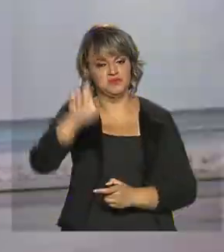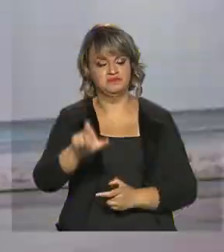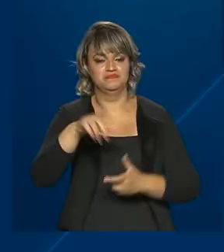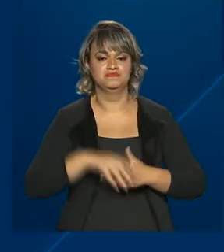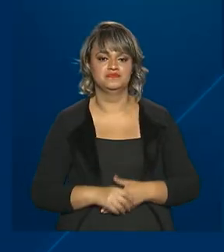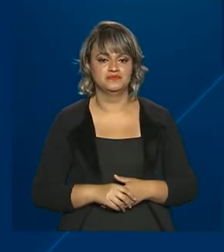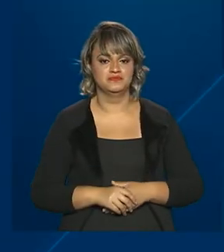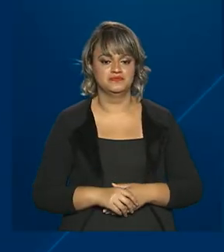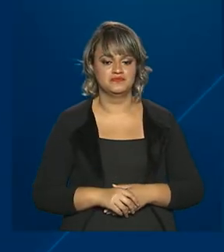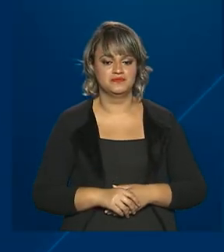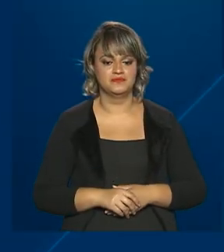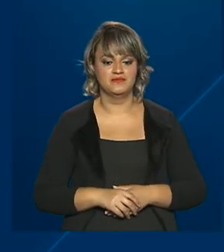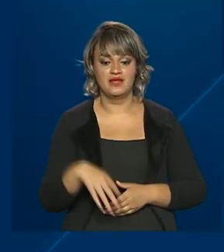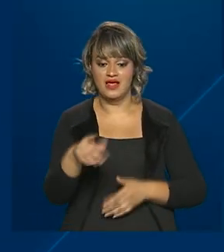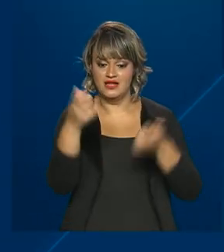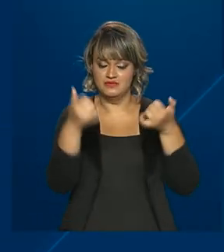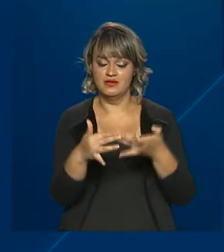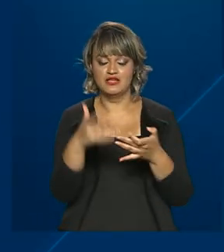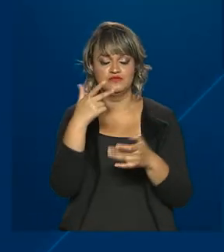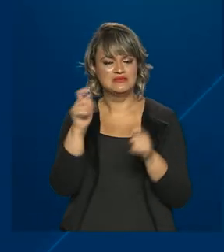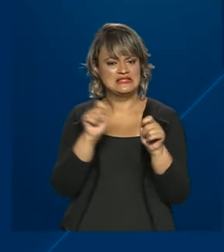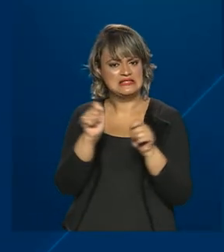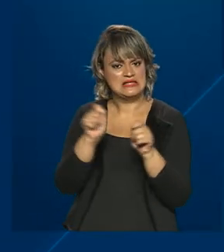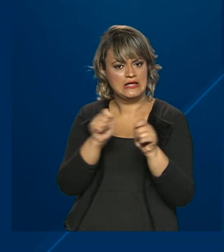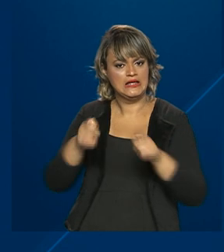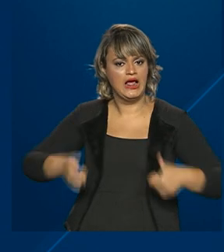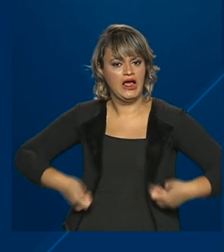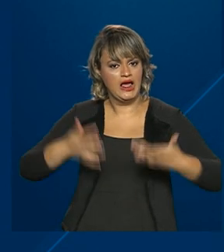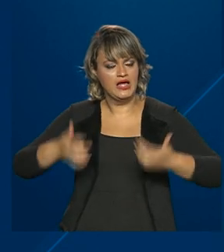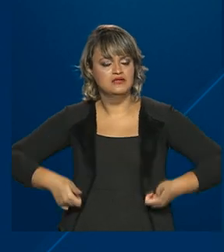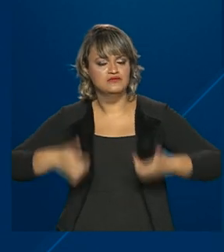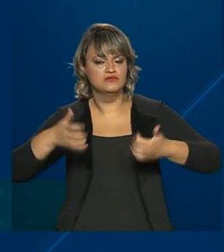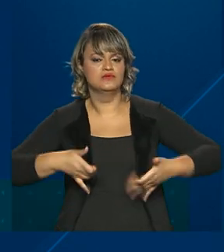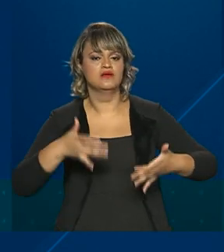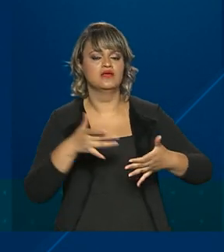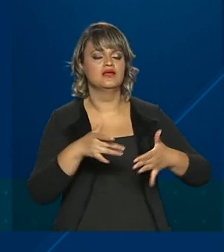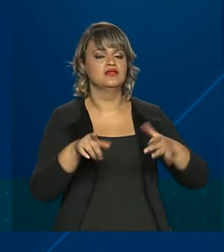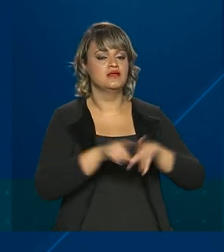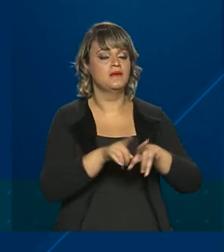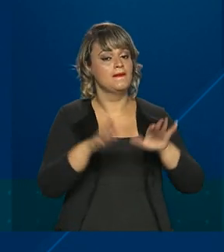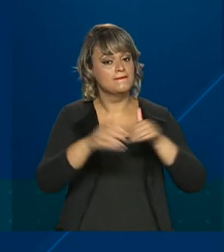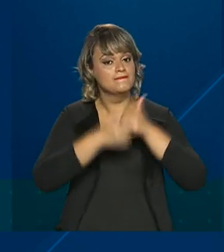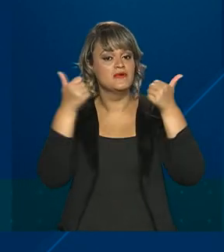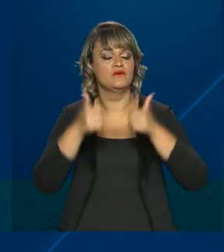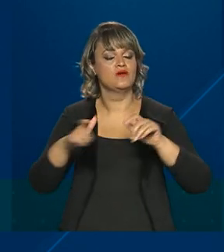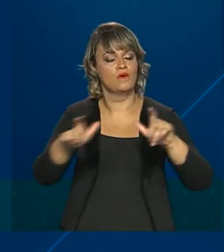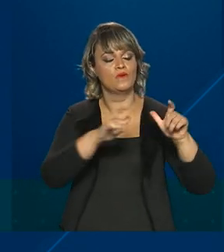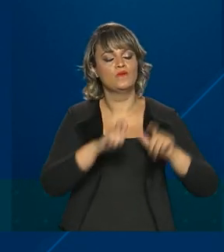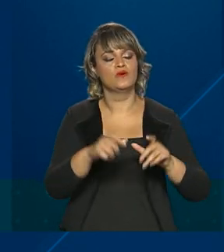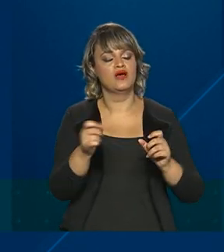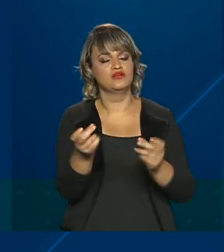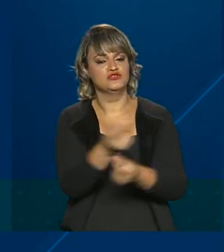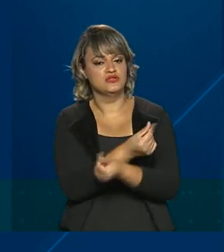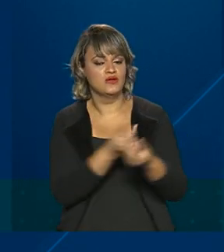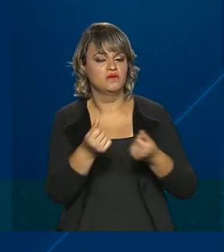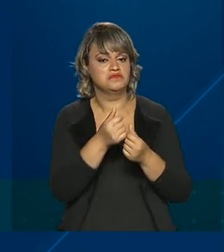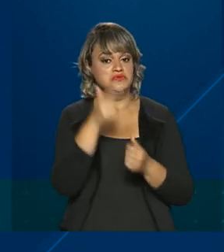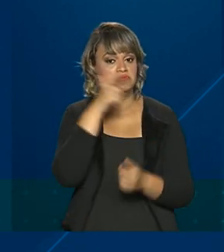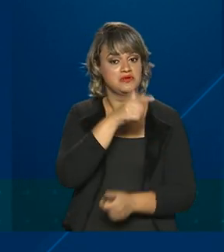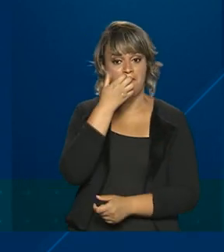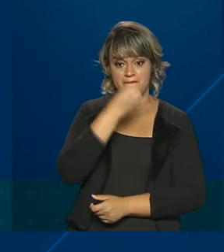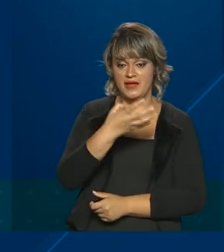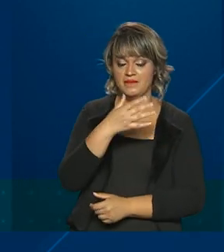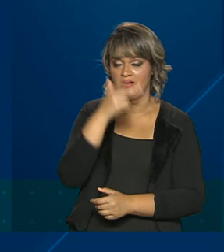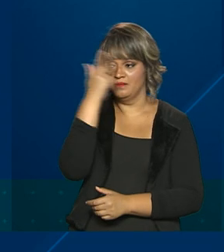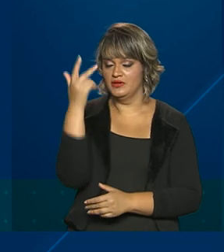cidadão. A gente precisa racionalizar o gasto público e ao mesmo tempo melhorar o ambiente de negócio, tornar ele mais eficiente para que todo